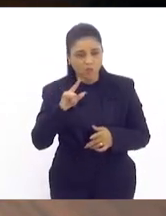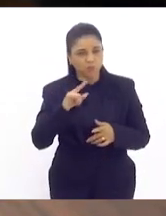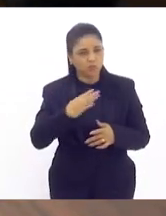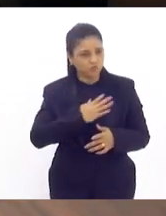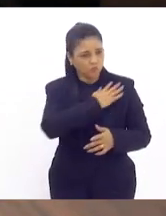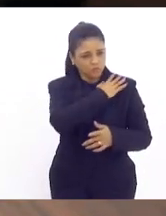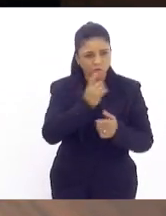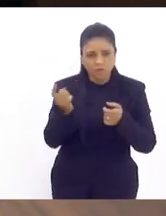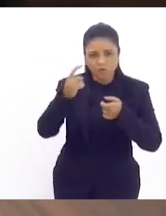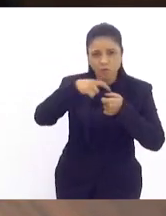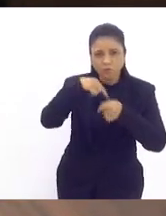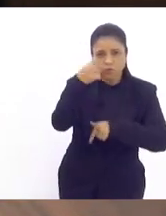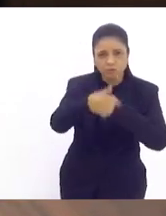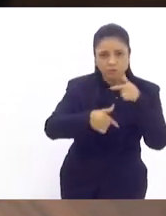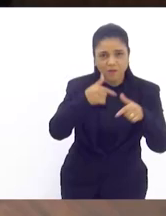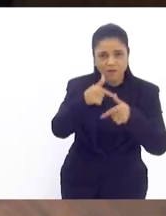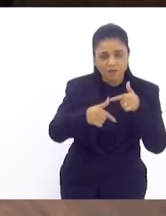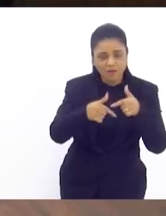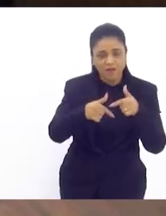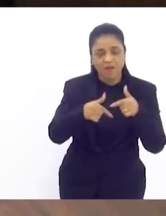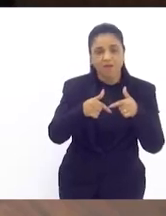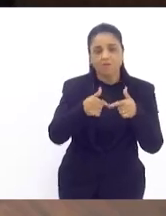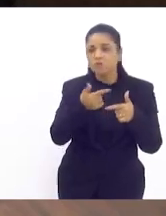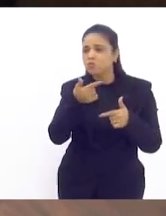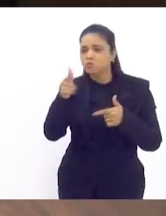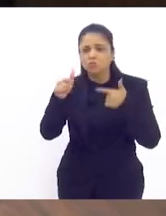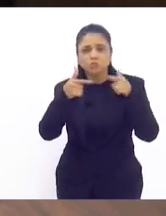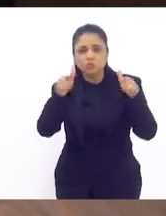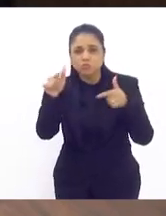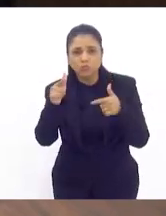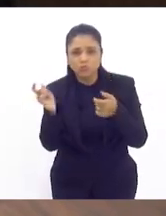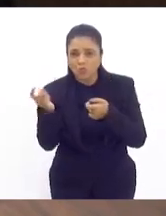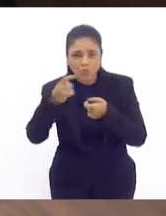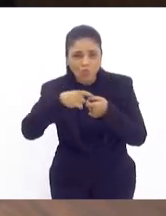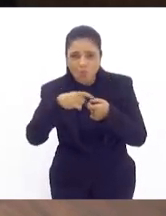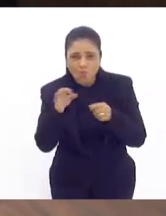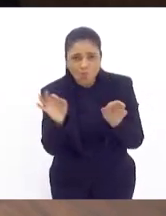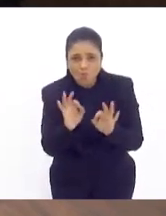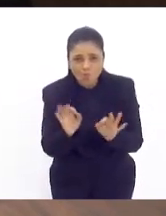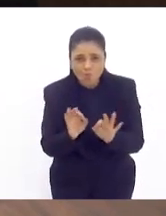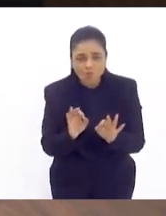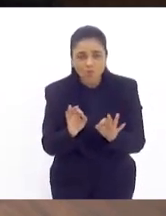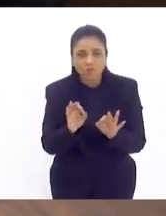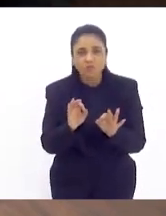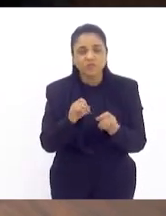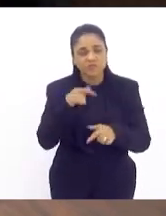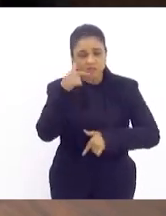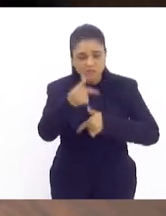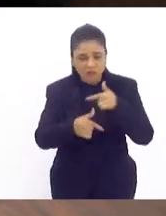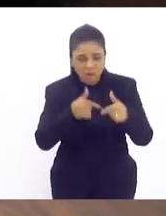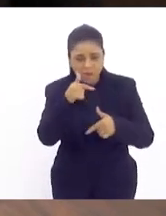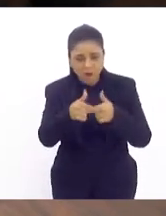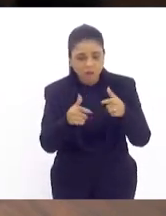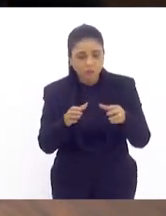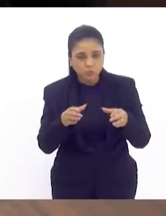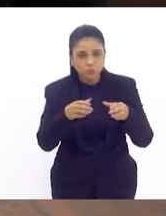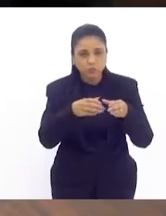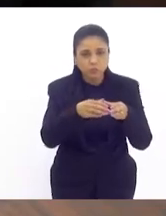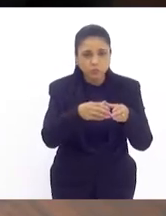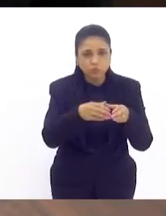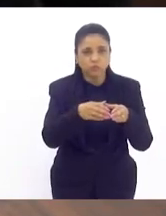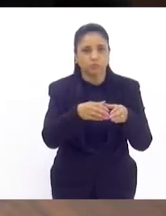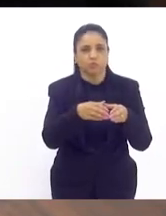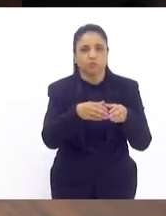está no chão da fábrica quem está no chão do quem está no chão lá do batagão do grupamento